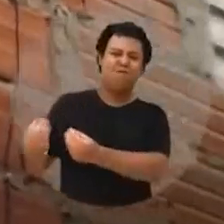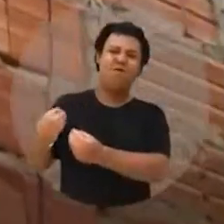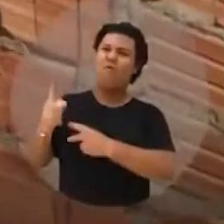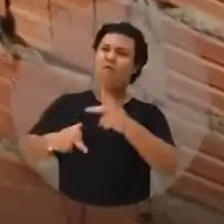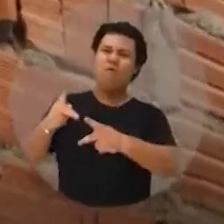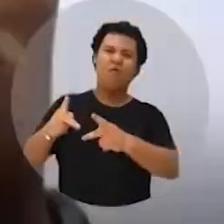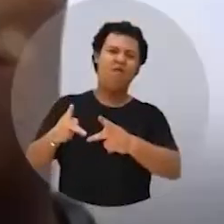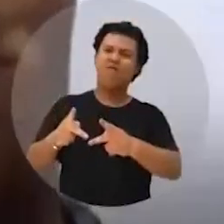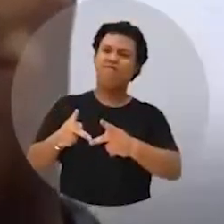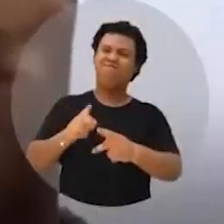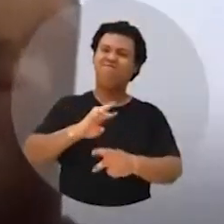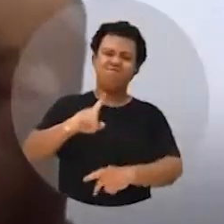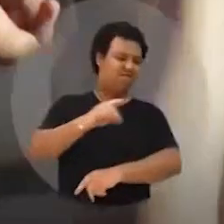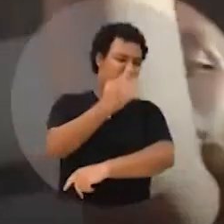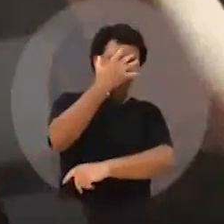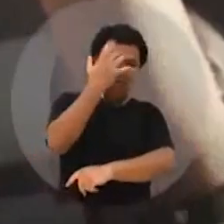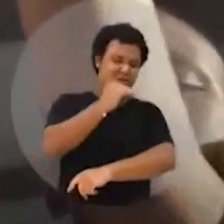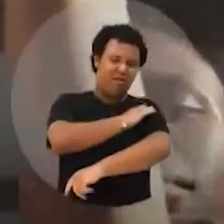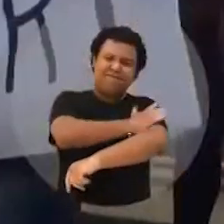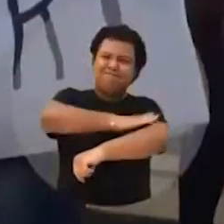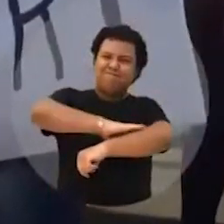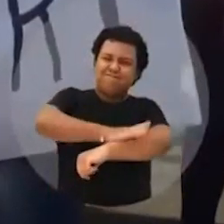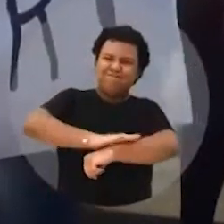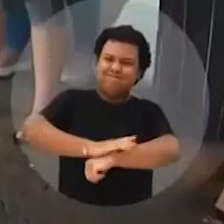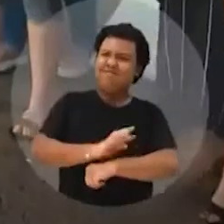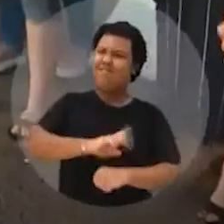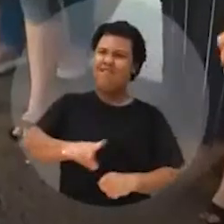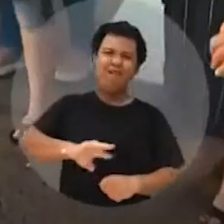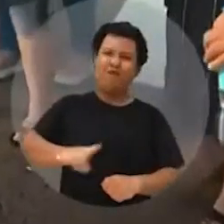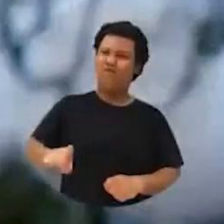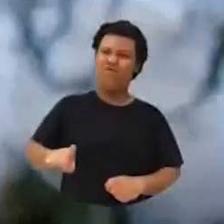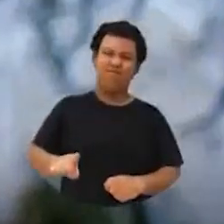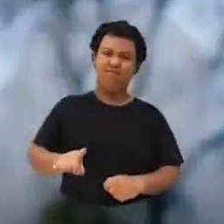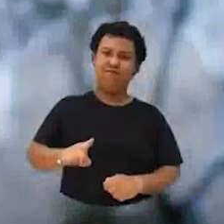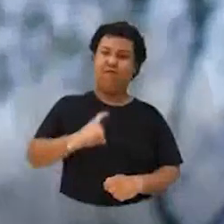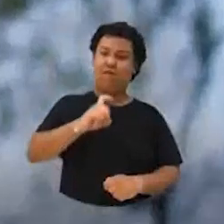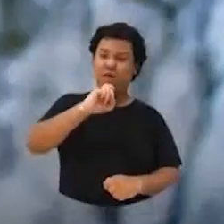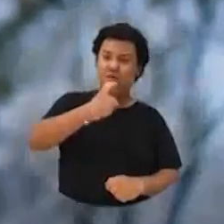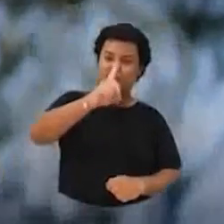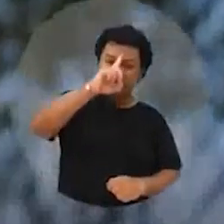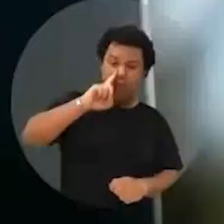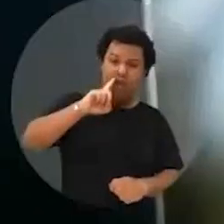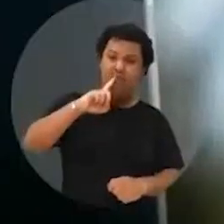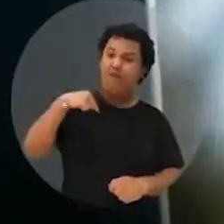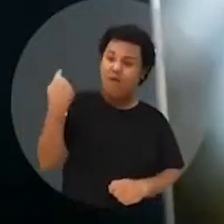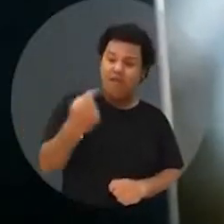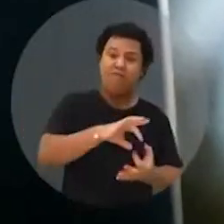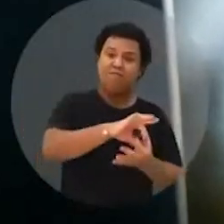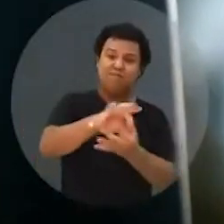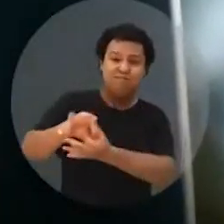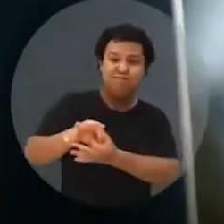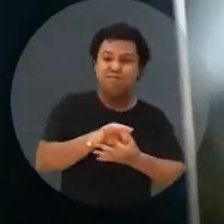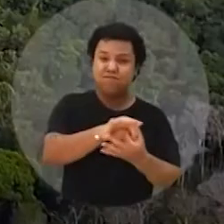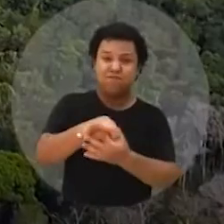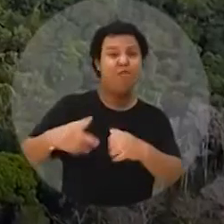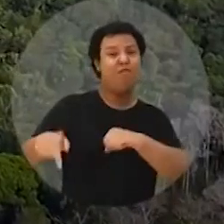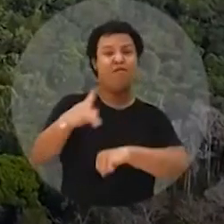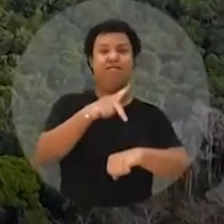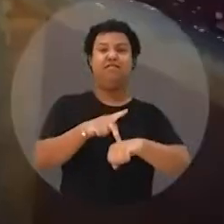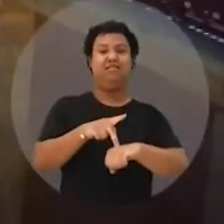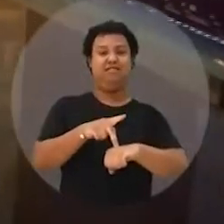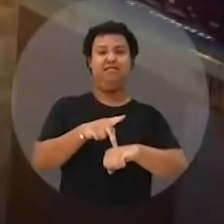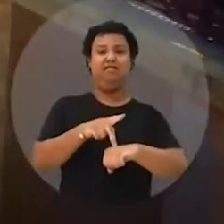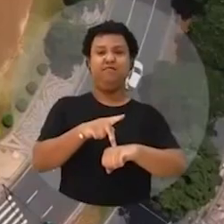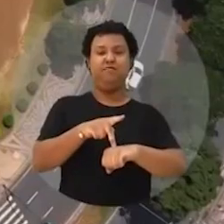e quer armar o povo, nem de racistas preconceituosos. O verde e amarelo pertence a todas as cores deste